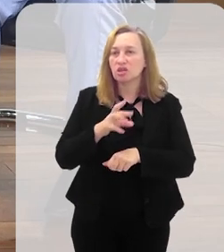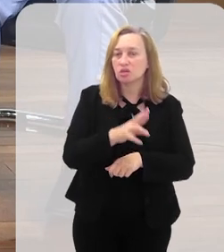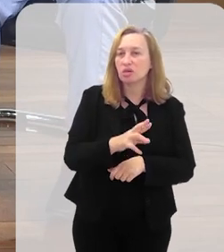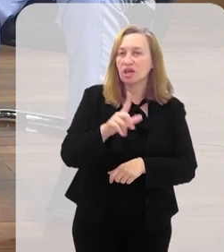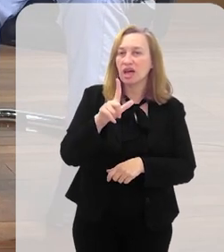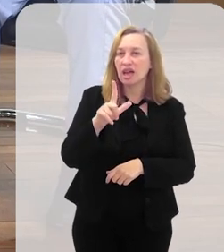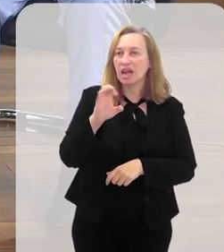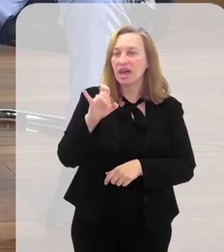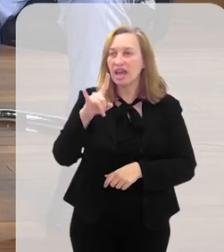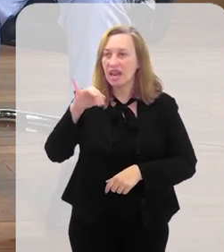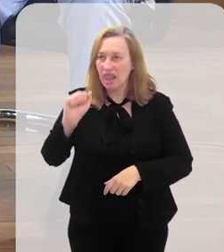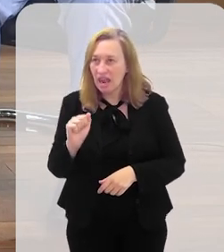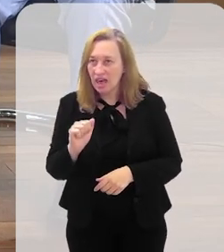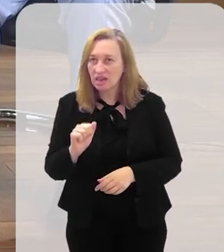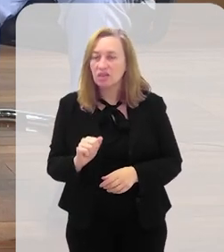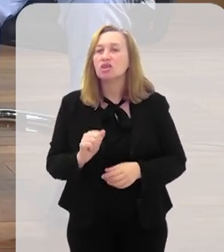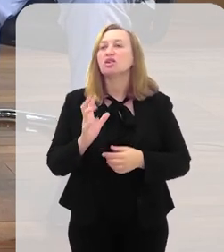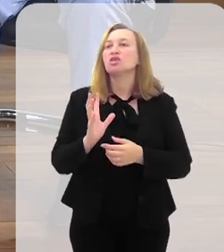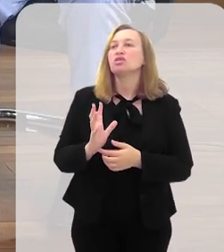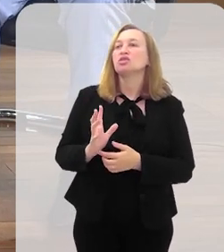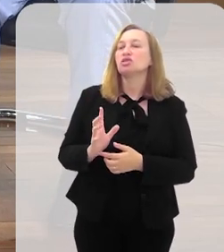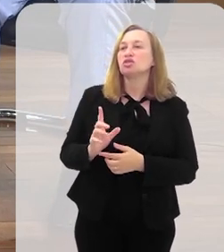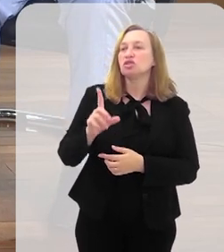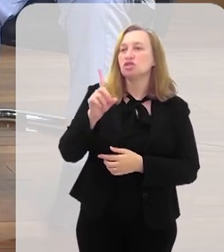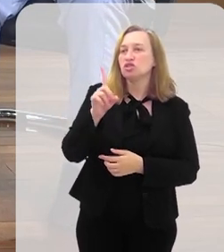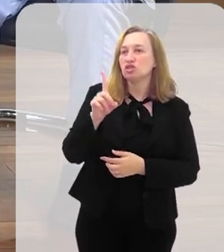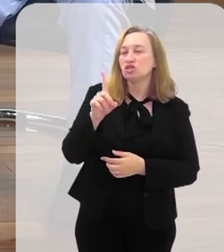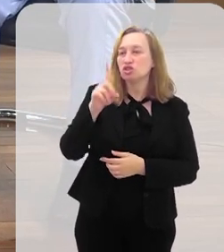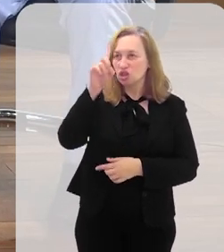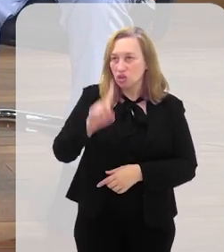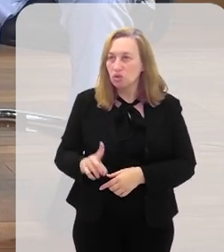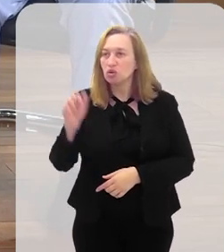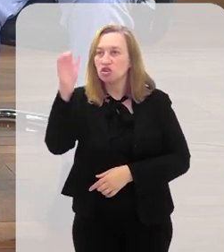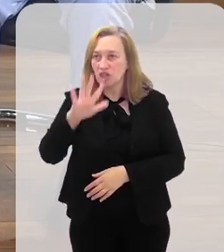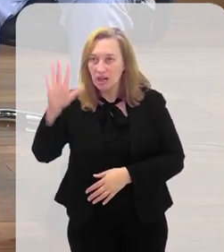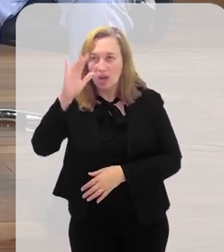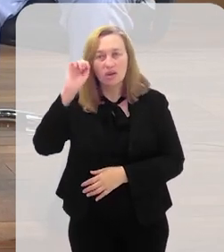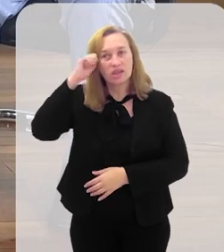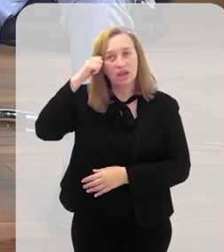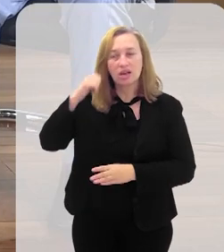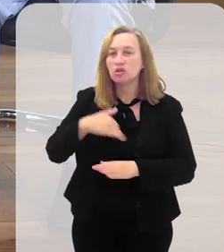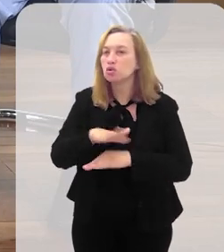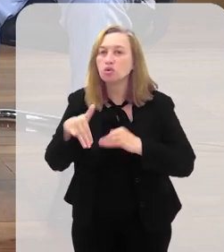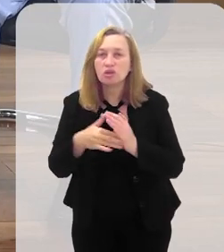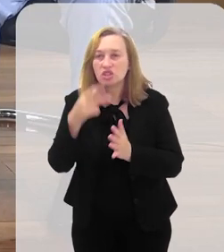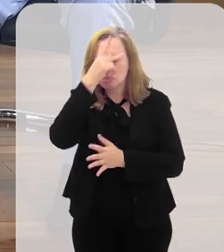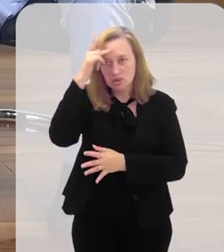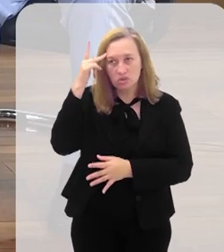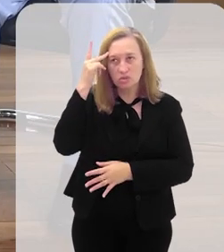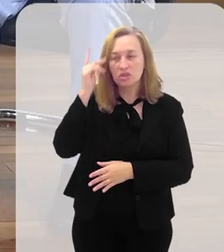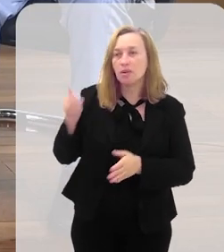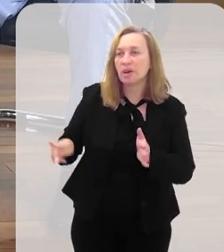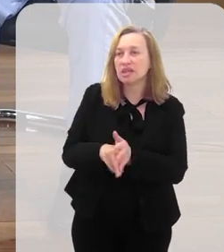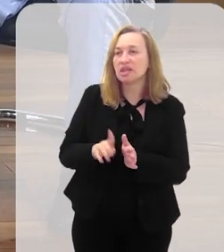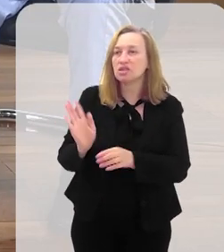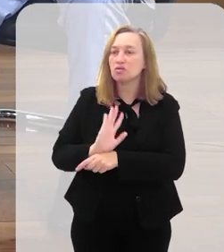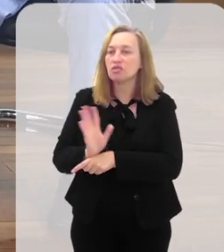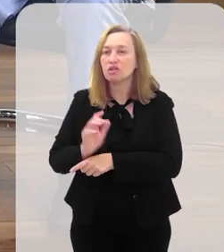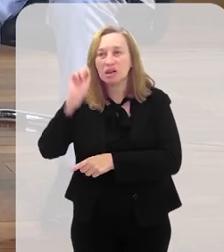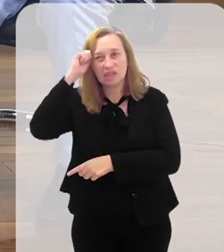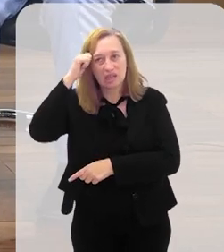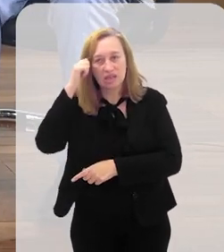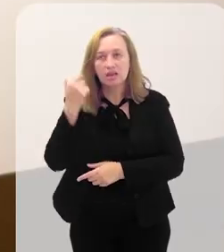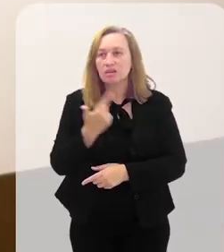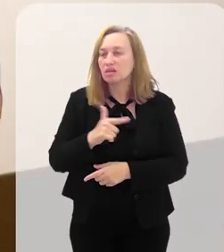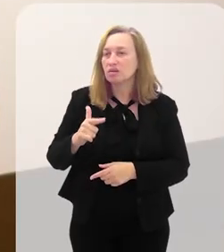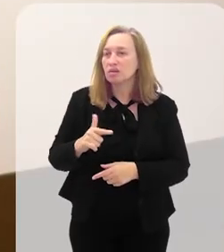negra, geral, o diretor de arte é negro, os roteiristas são negros, os protagonistas são negros. E não houve censura,